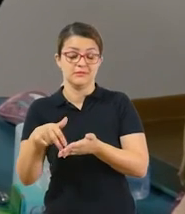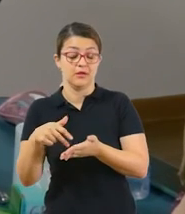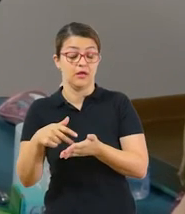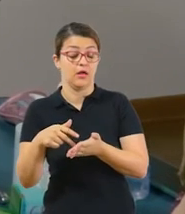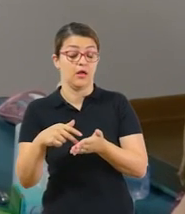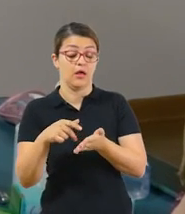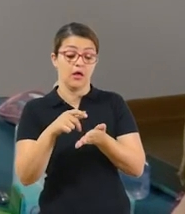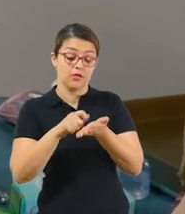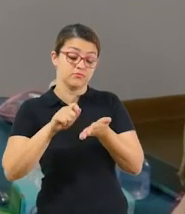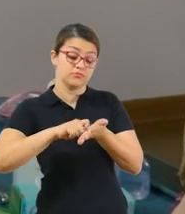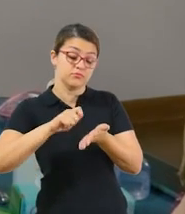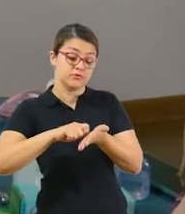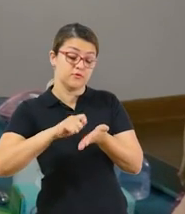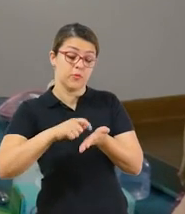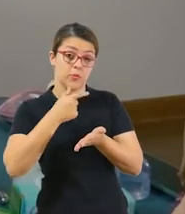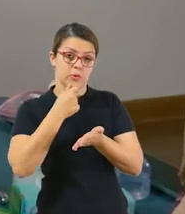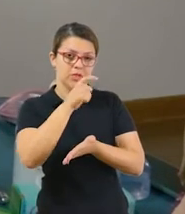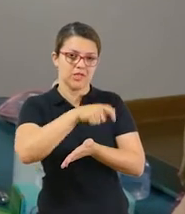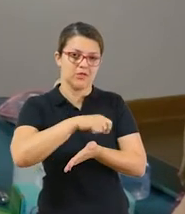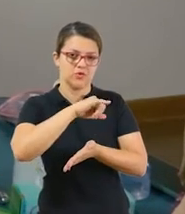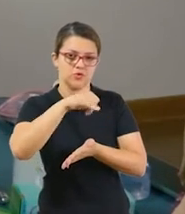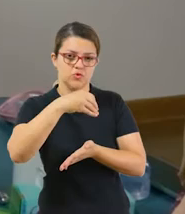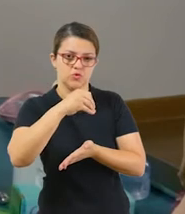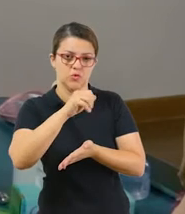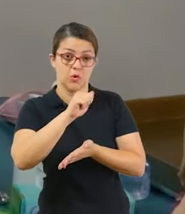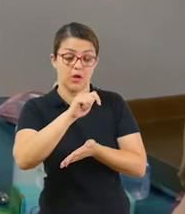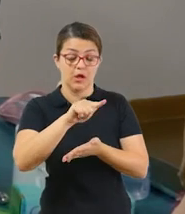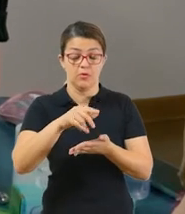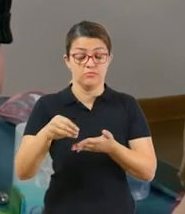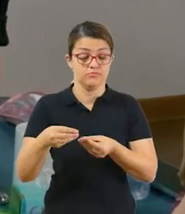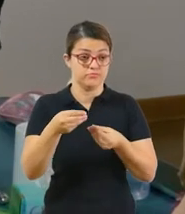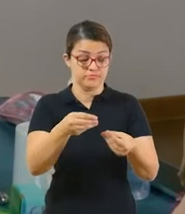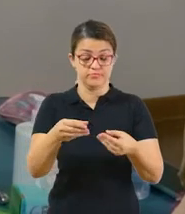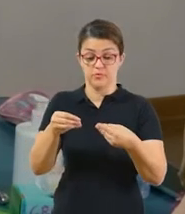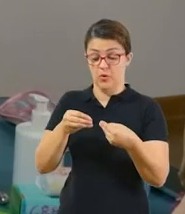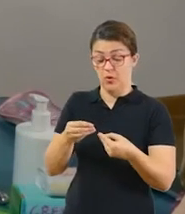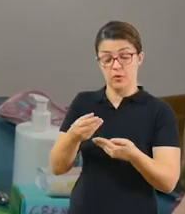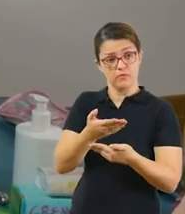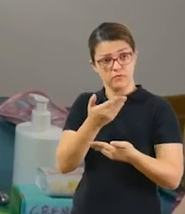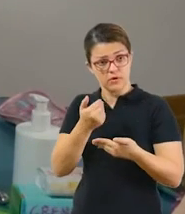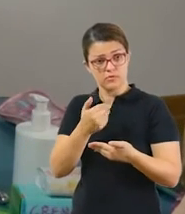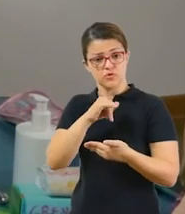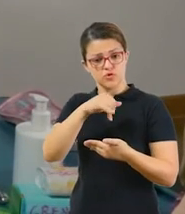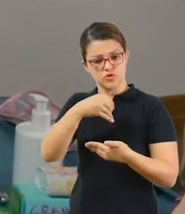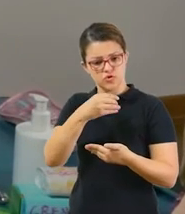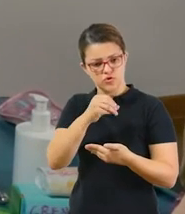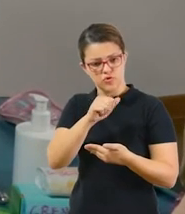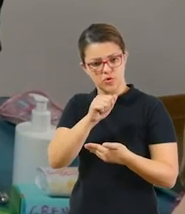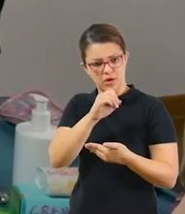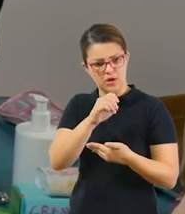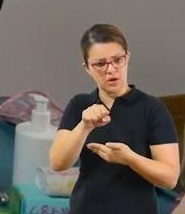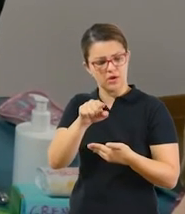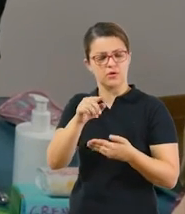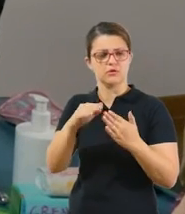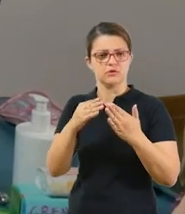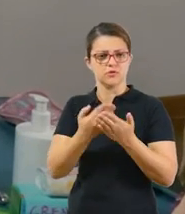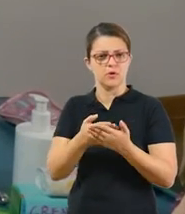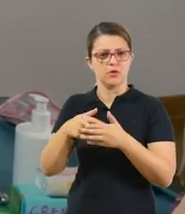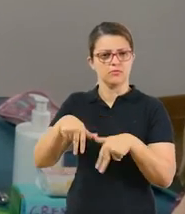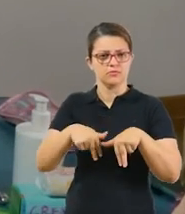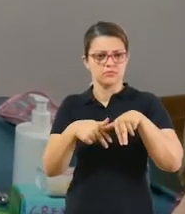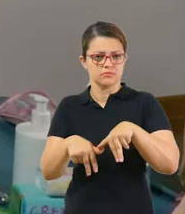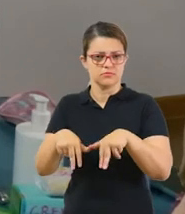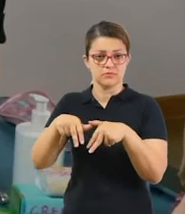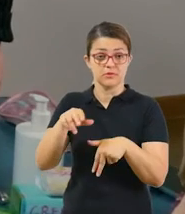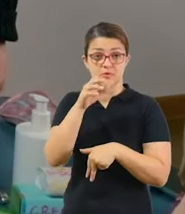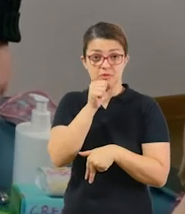Joãozinho. Vamos ler o bilhete. Joãozinho, venha dançar comigo na quadrilha da escola. A festa será no sábado e